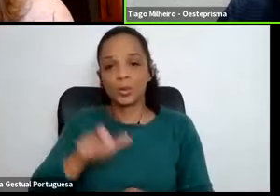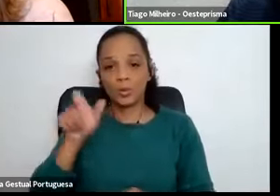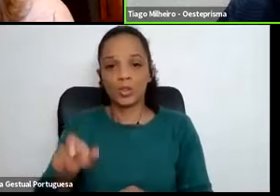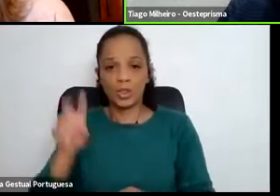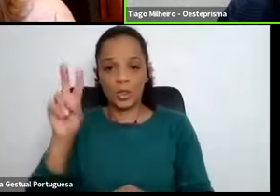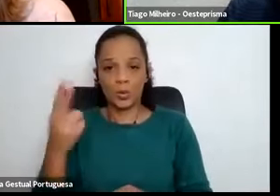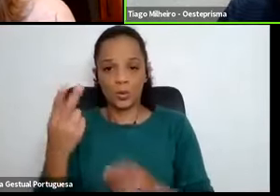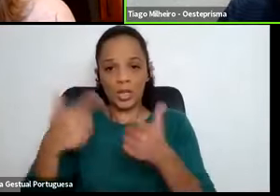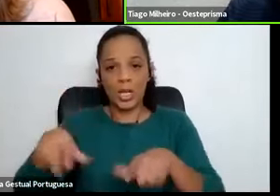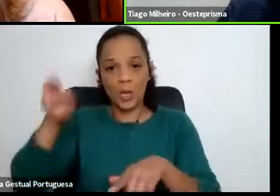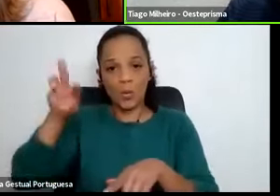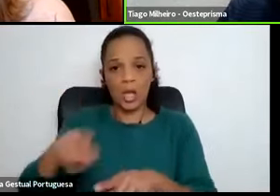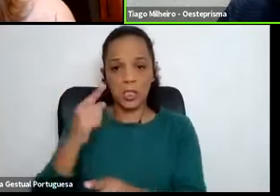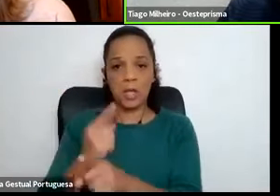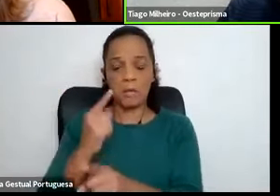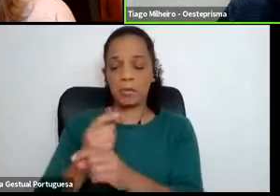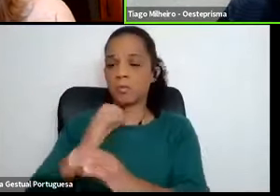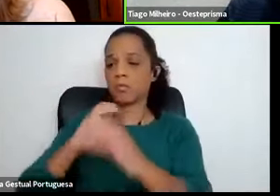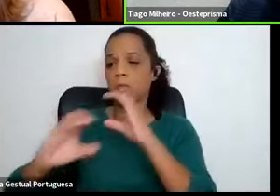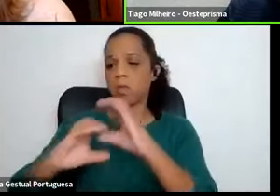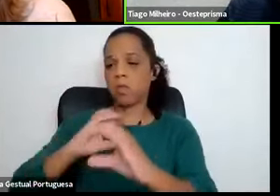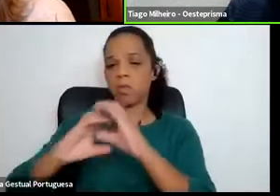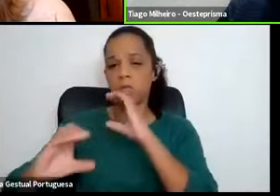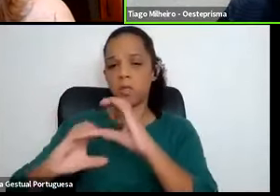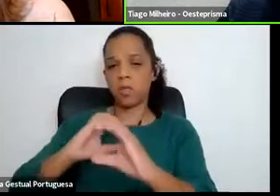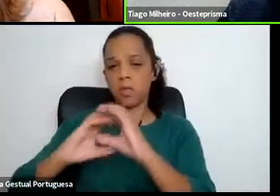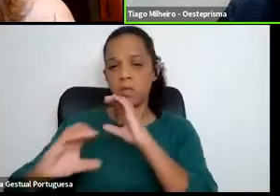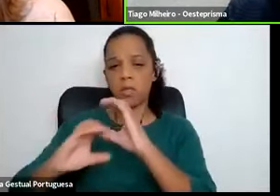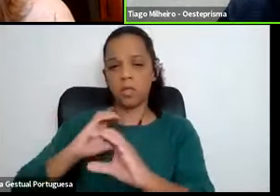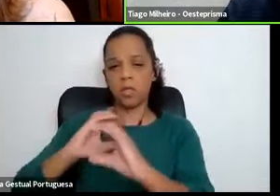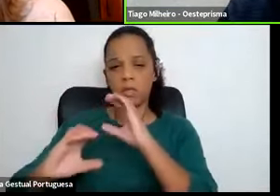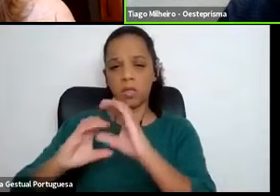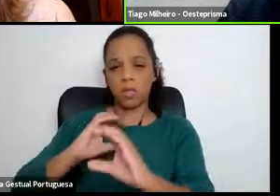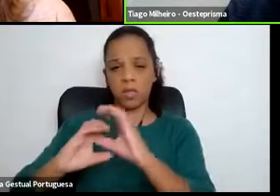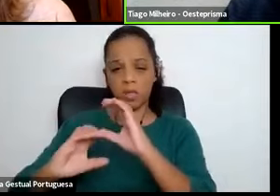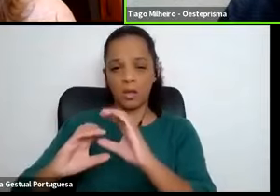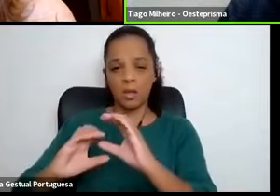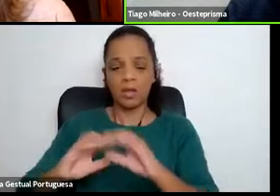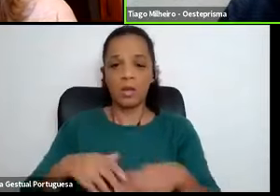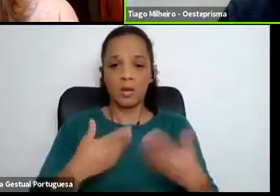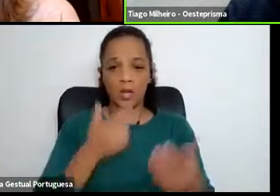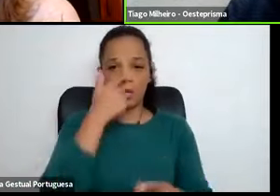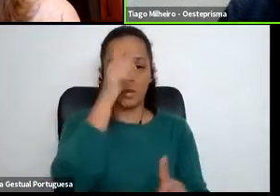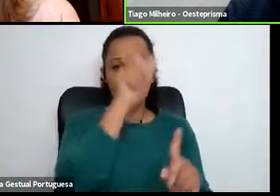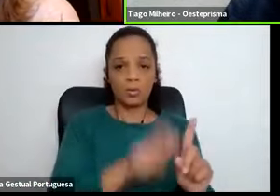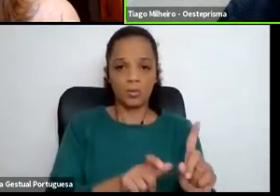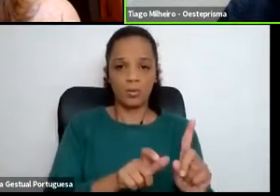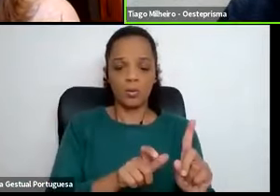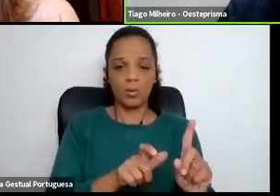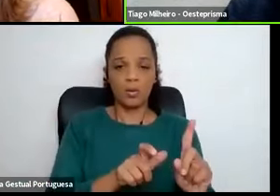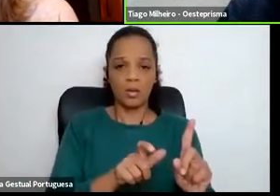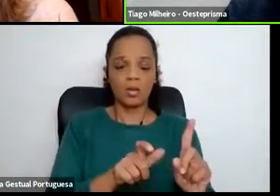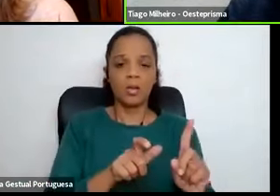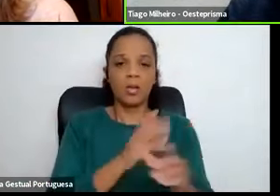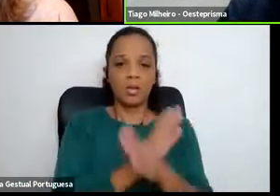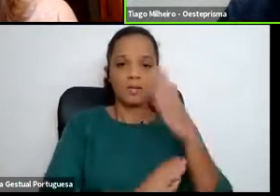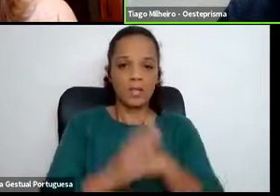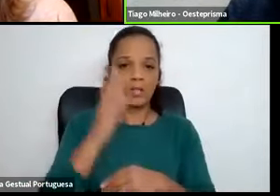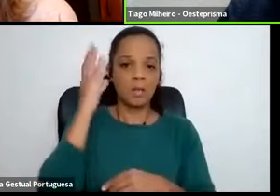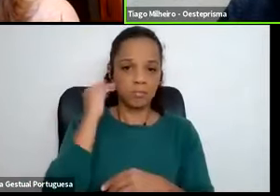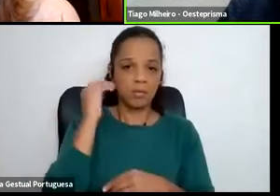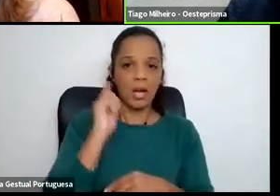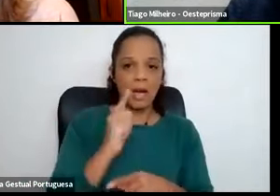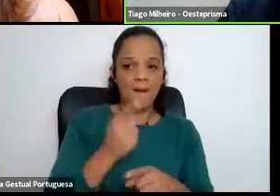linguagem comunicam uma com a outra, quando, no caso de uma pessoa com deficiência auditiva, há muito mais o